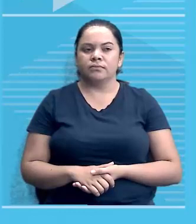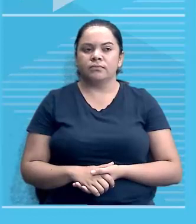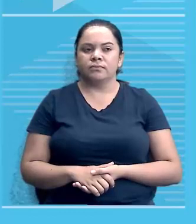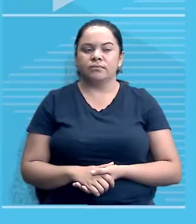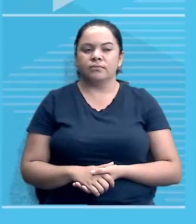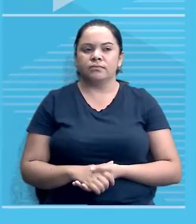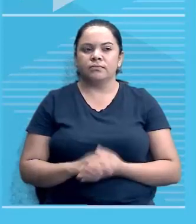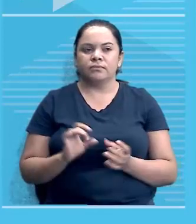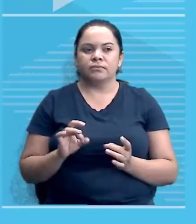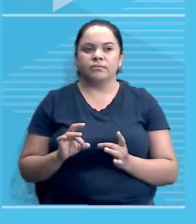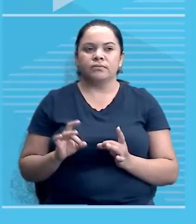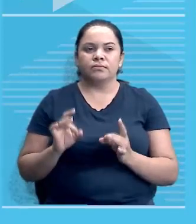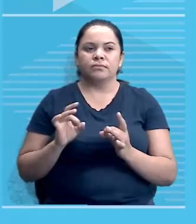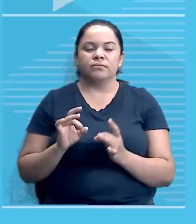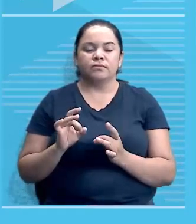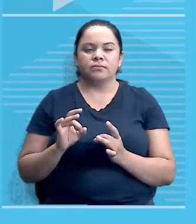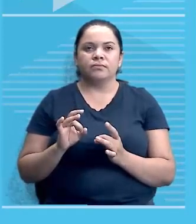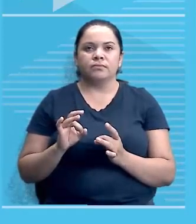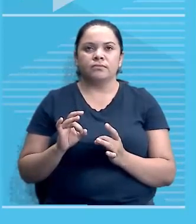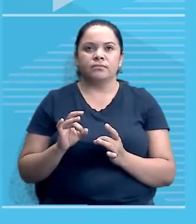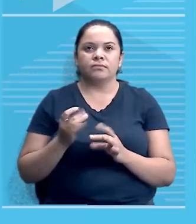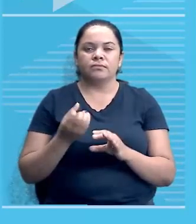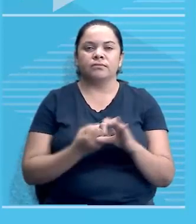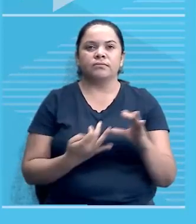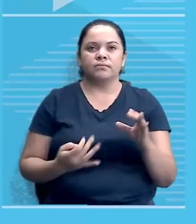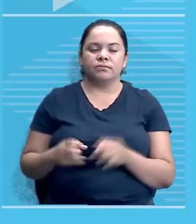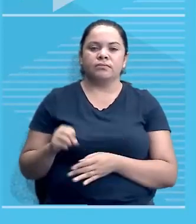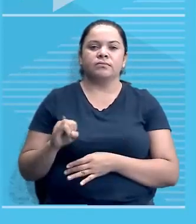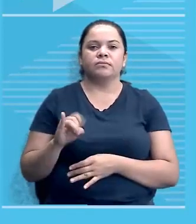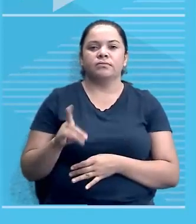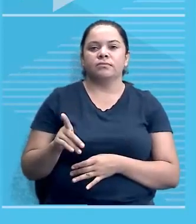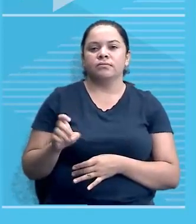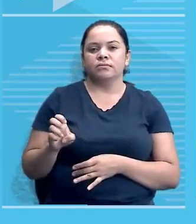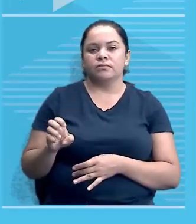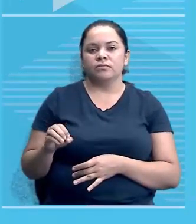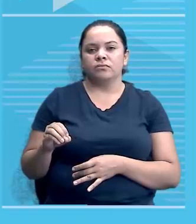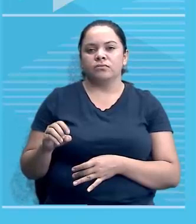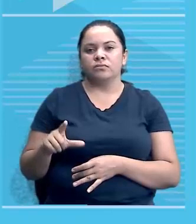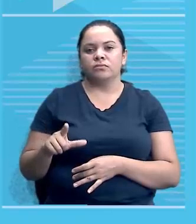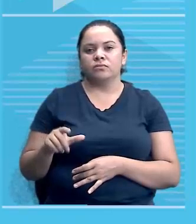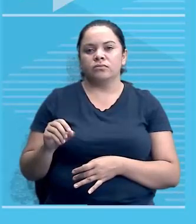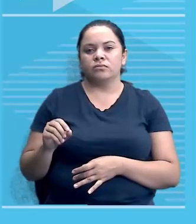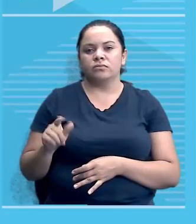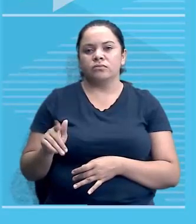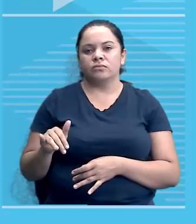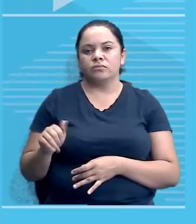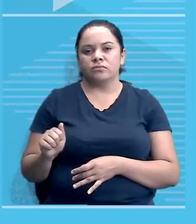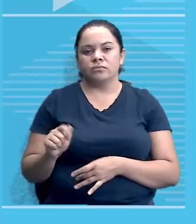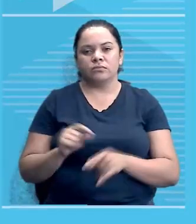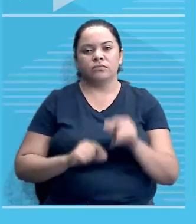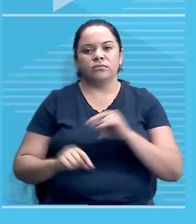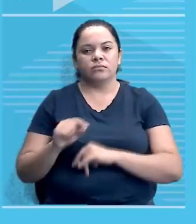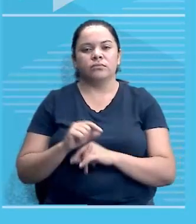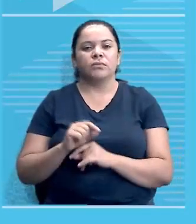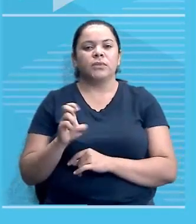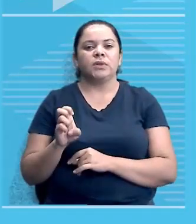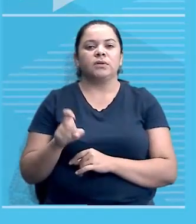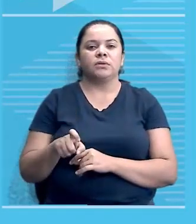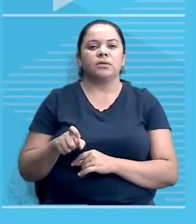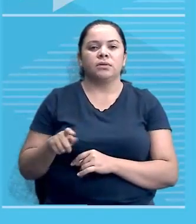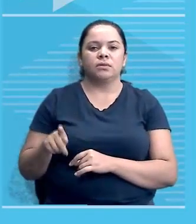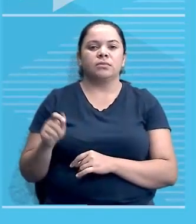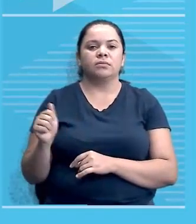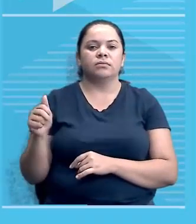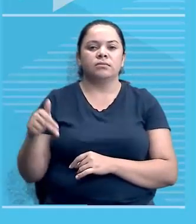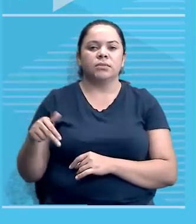o quê? A questão do expansionismo, né? Por exemplo, no caso da Itália, a